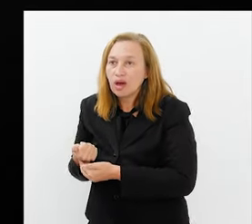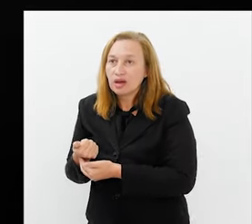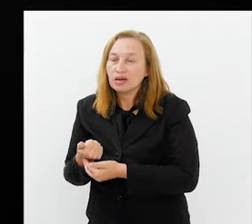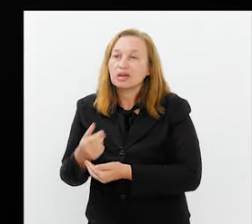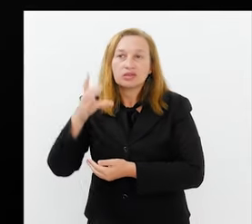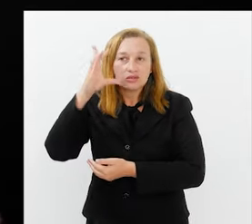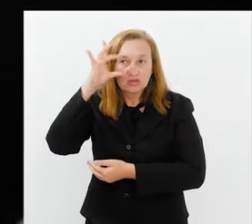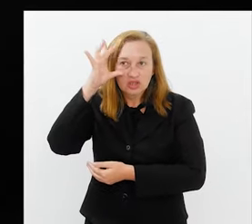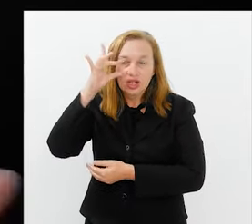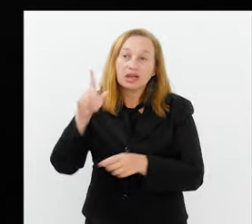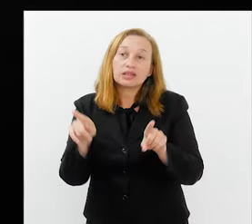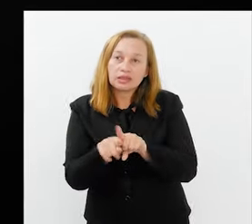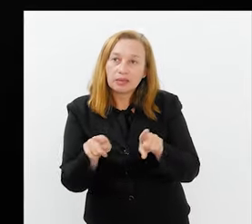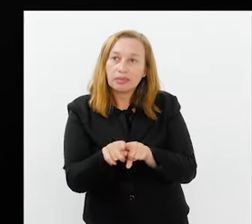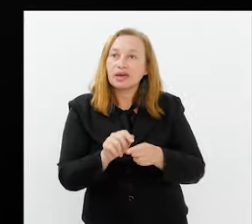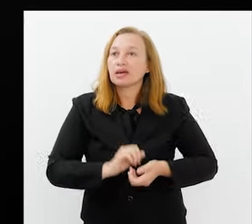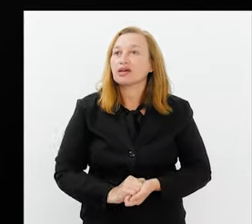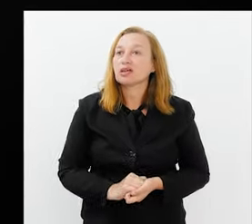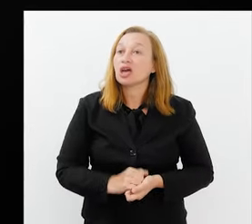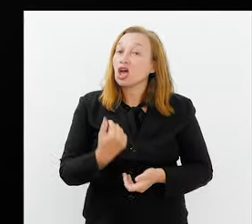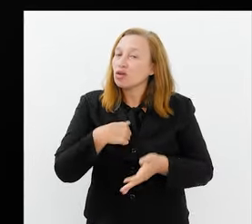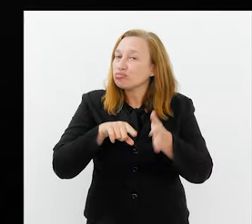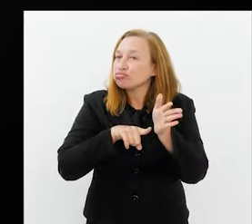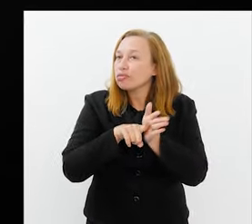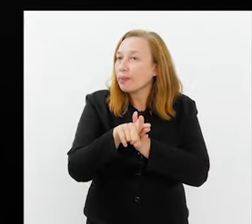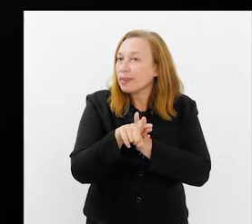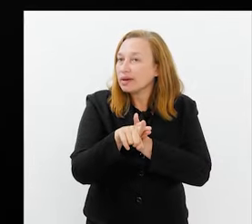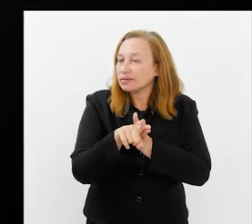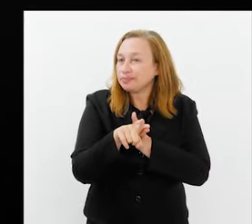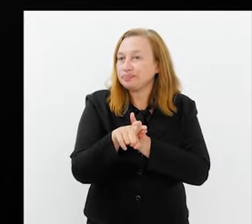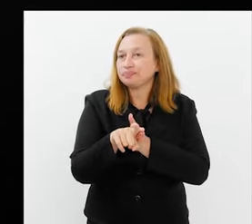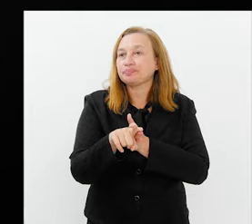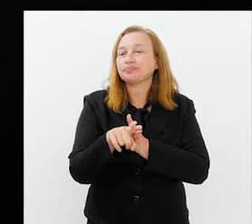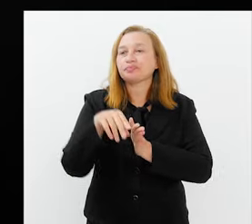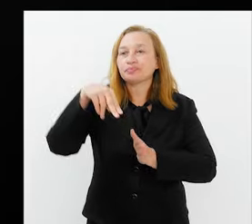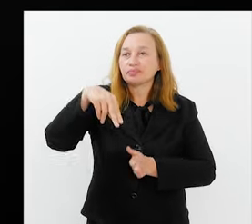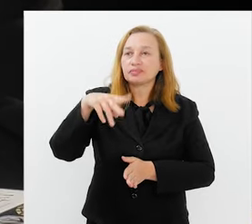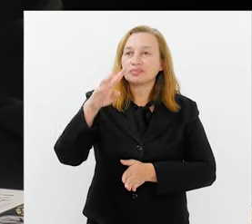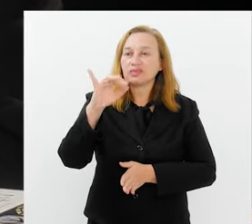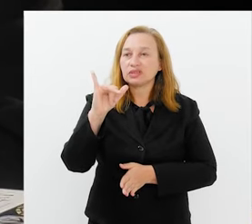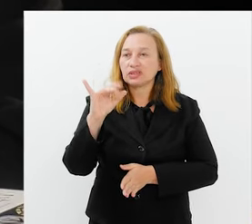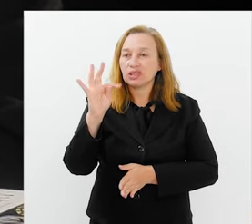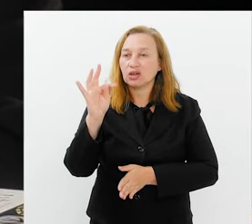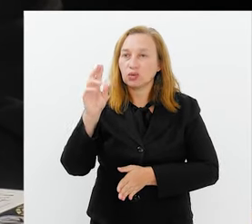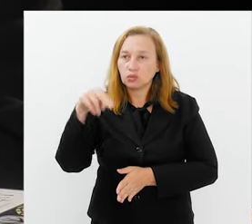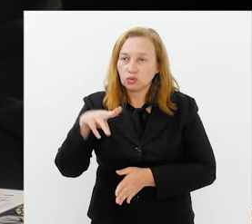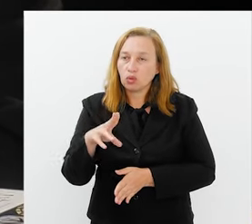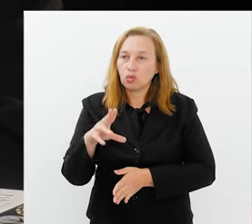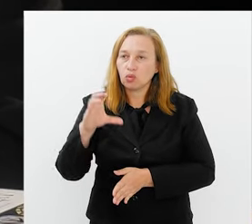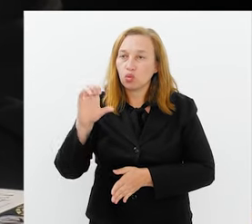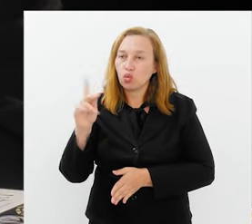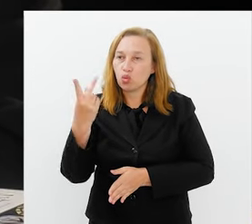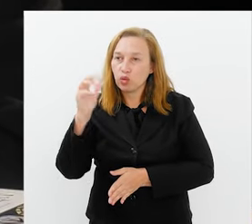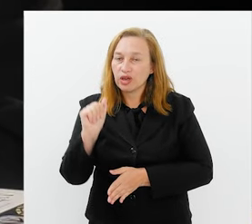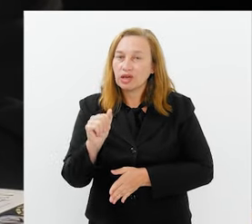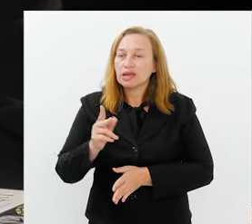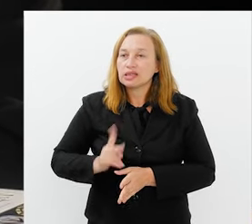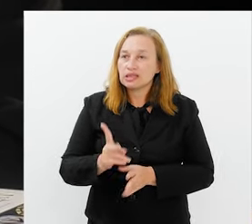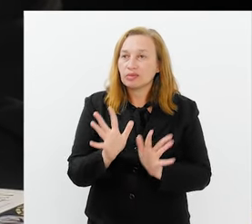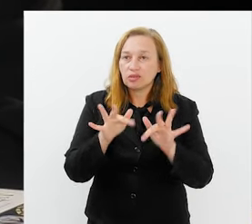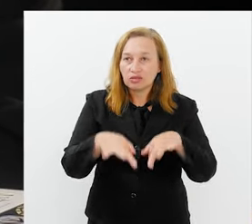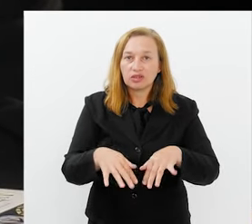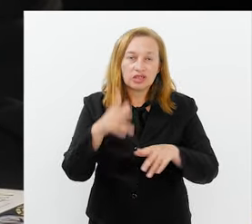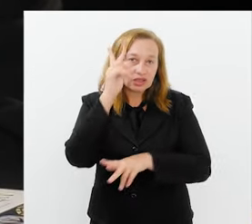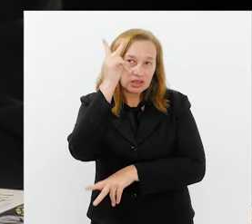no Instagram, e em todas as redes é a mesma arroba. Eu me apropriei de uma pergunta, de uma citação do Milton Cunha. Sim.